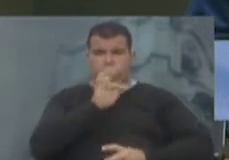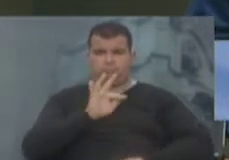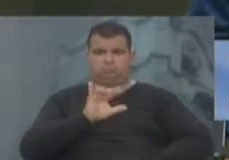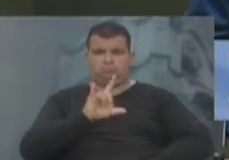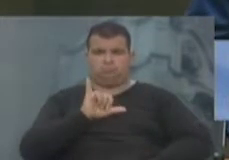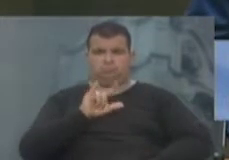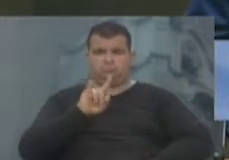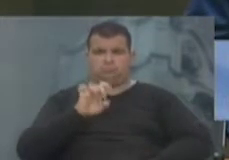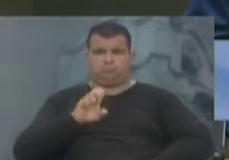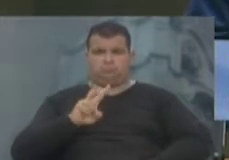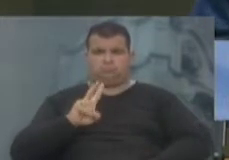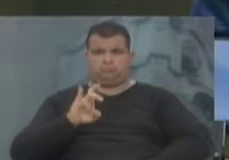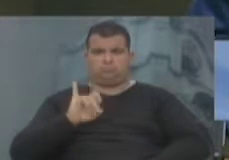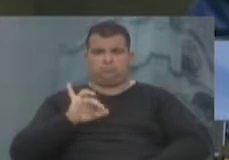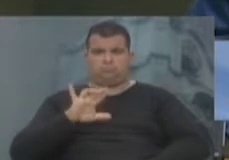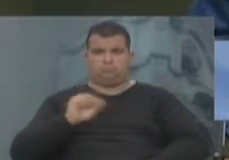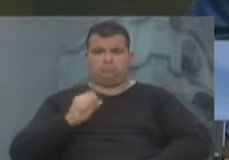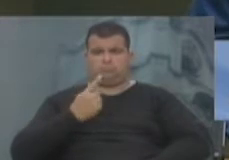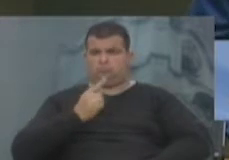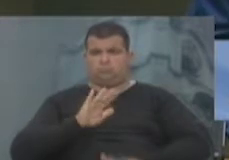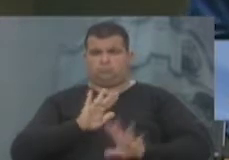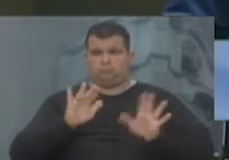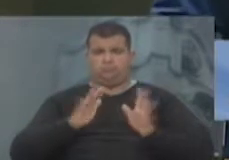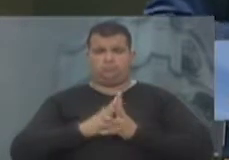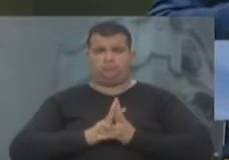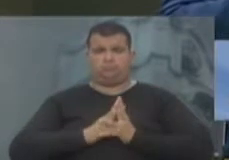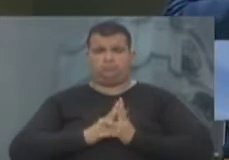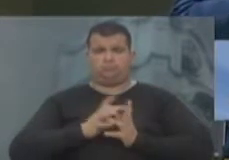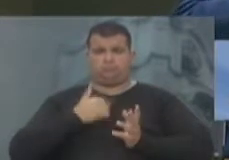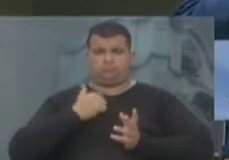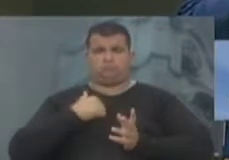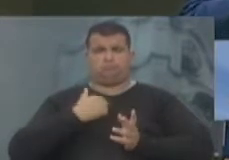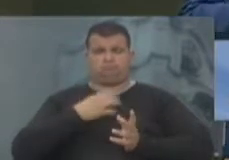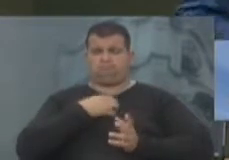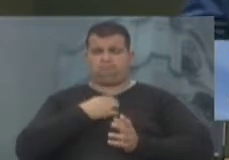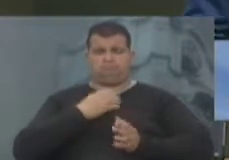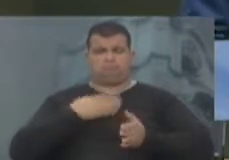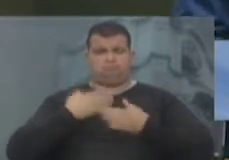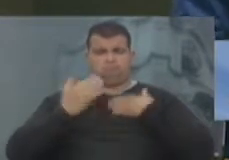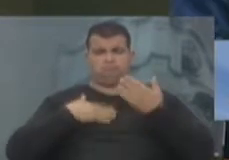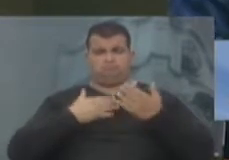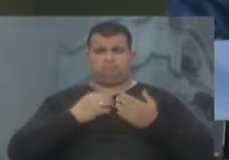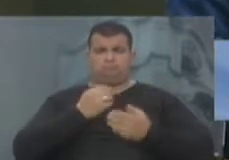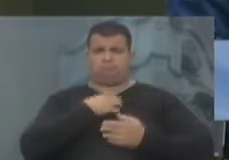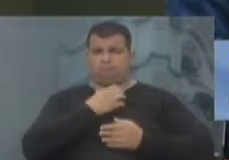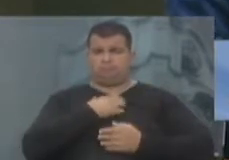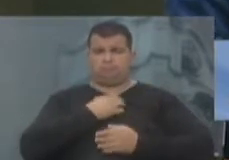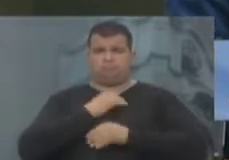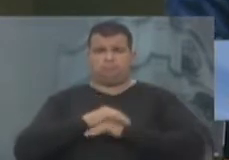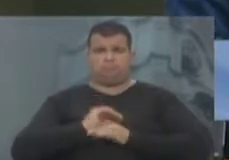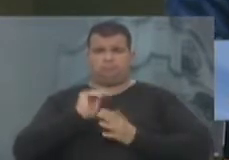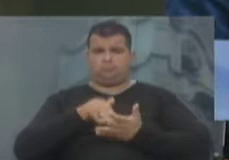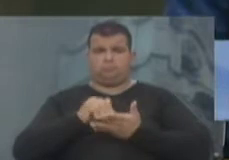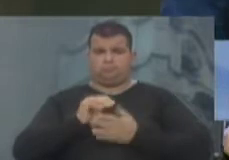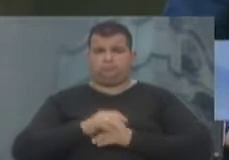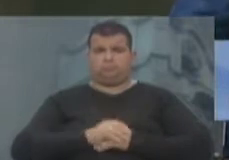Vieira. O único. E me causa, assim, eu fico até